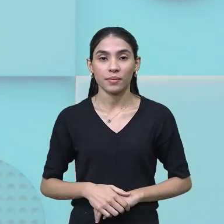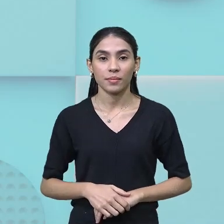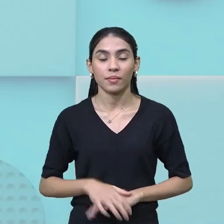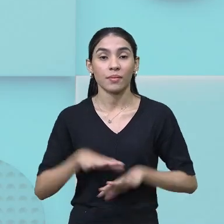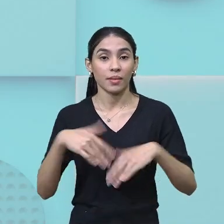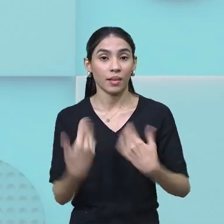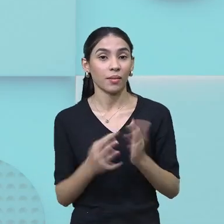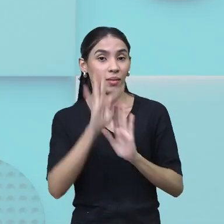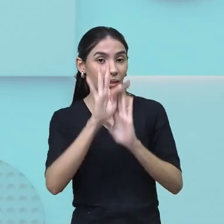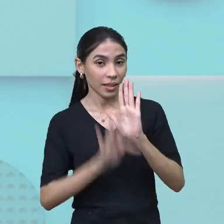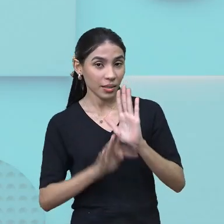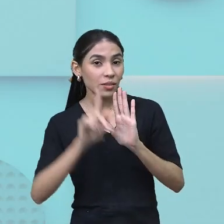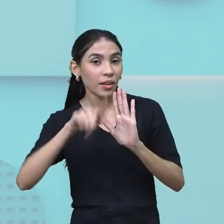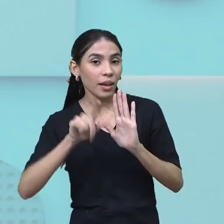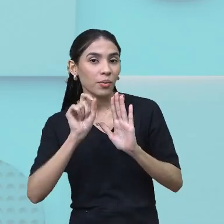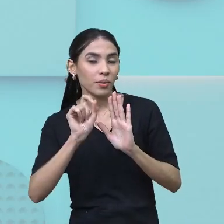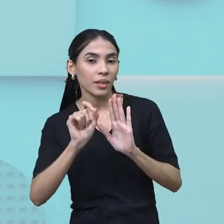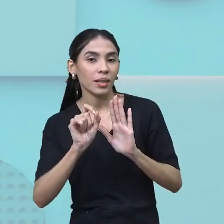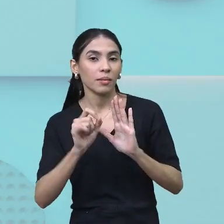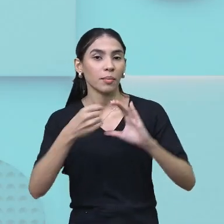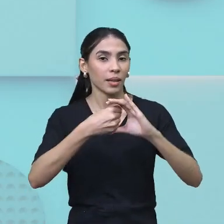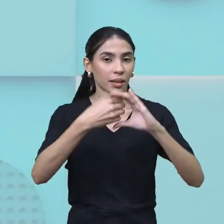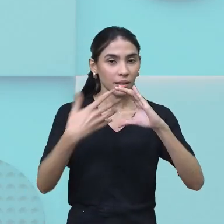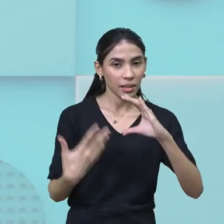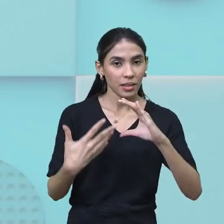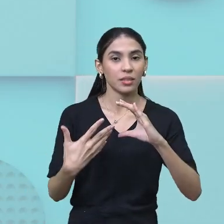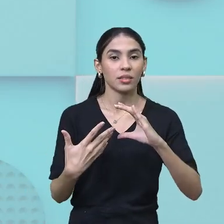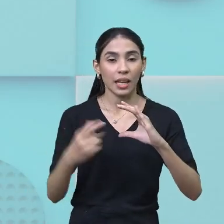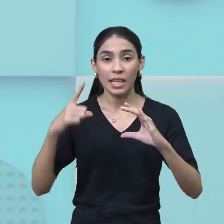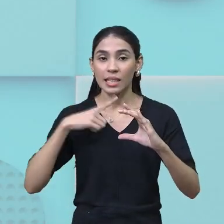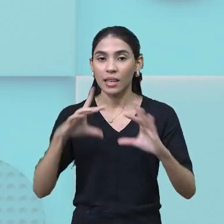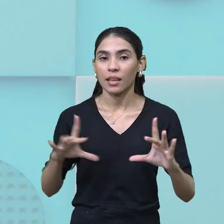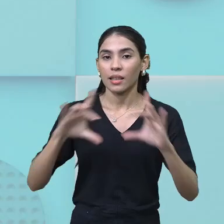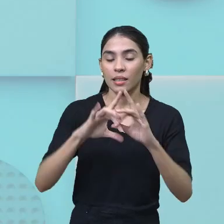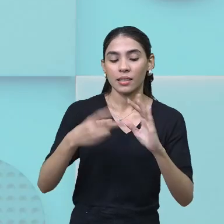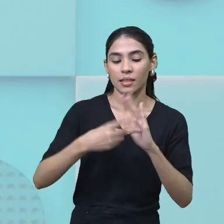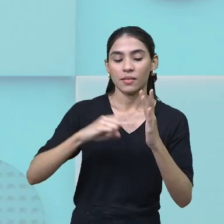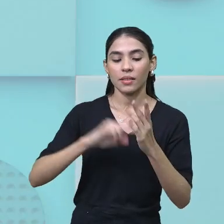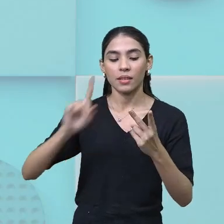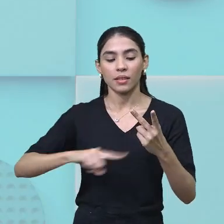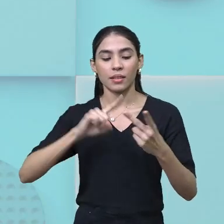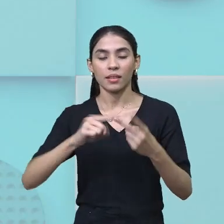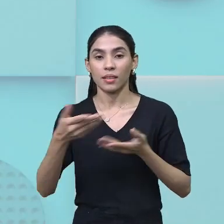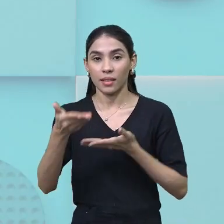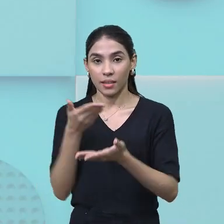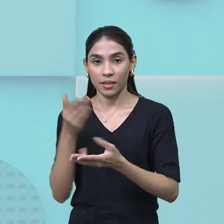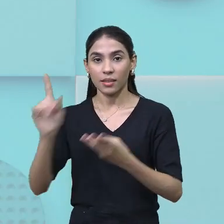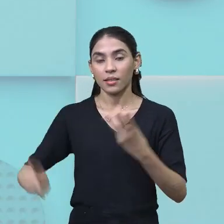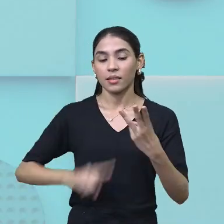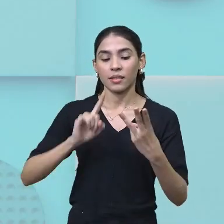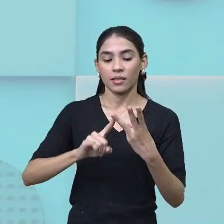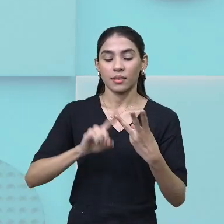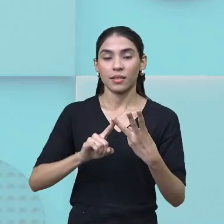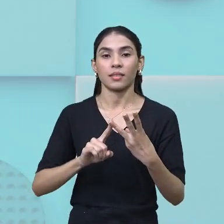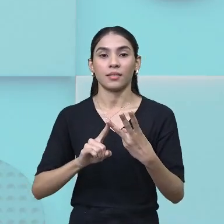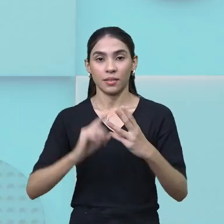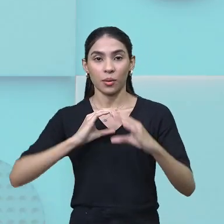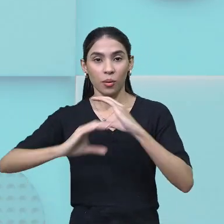texto, ele é uma unidade significativa, interativa e